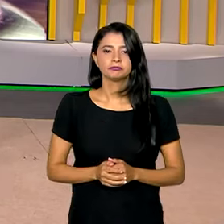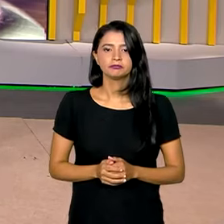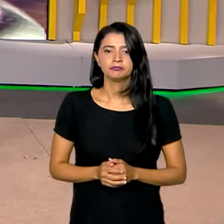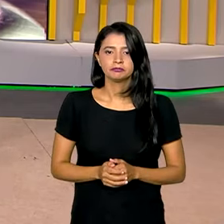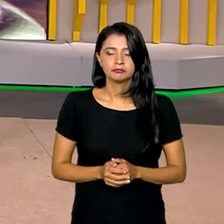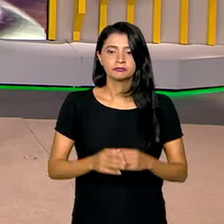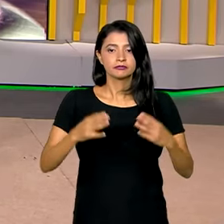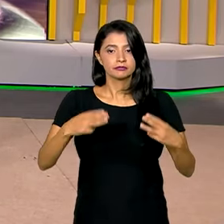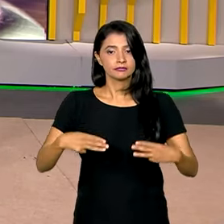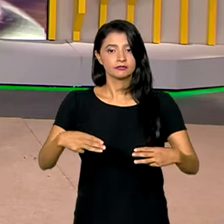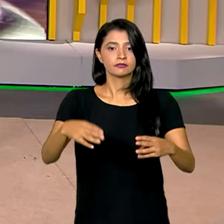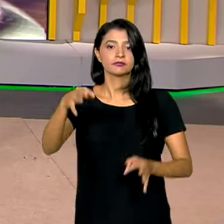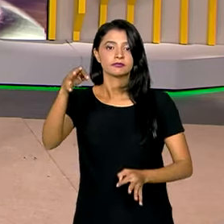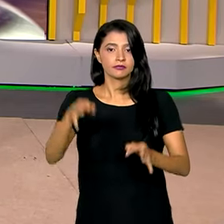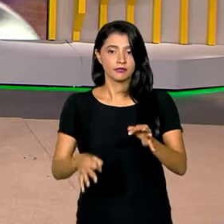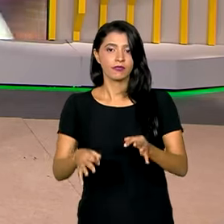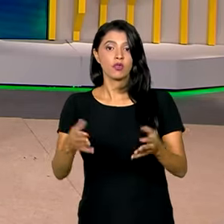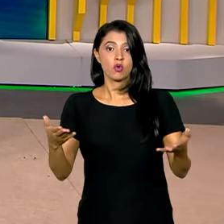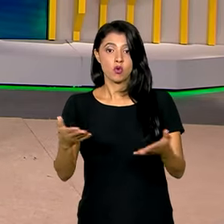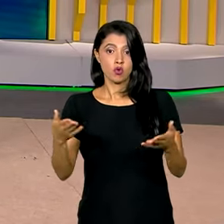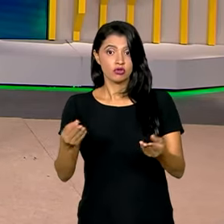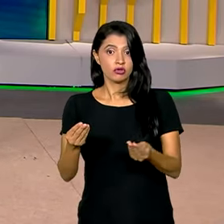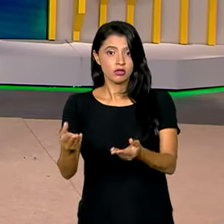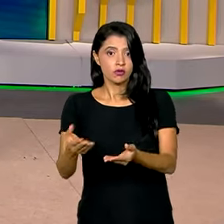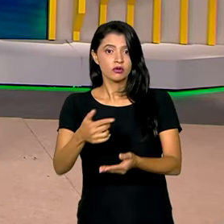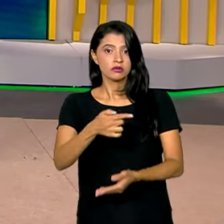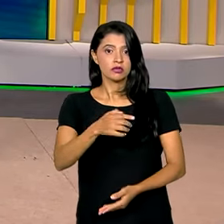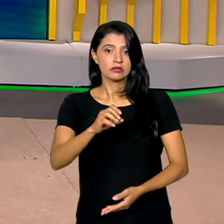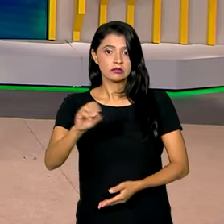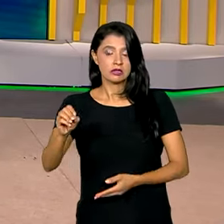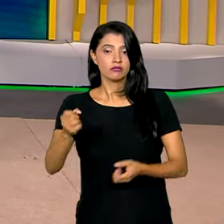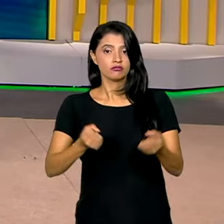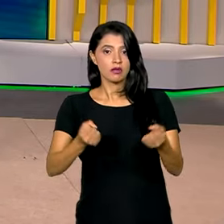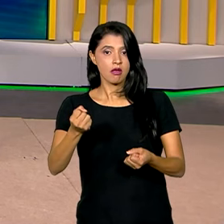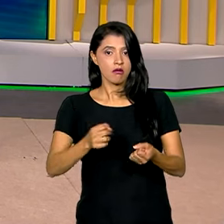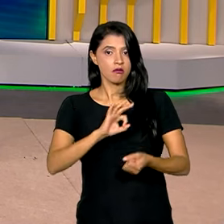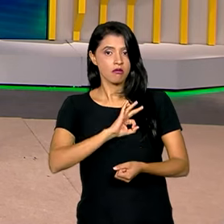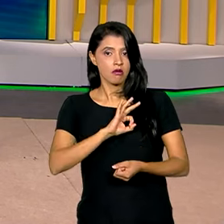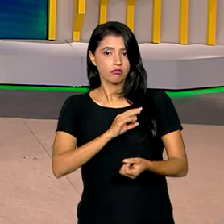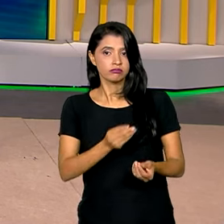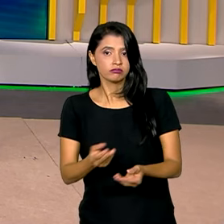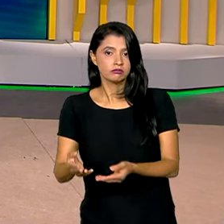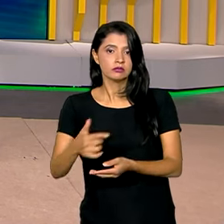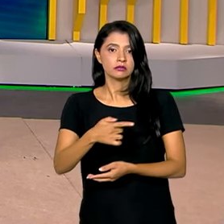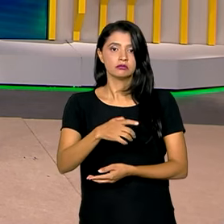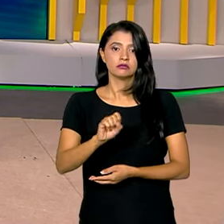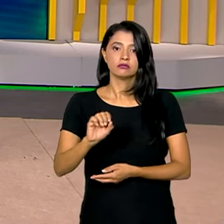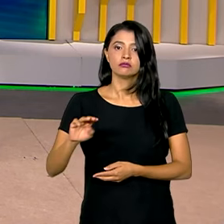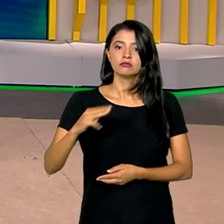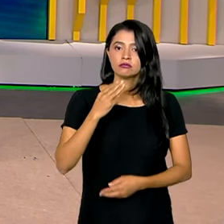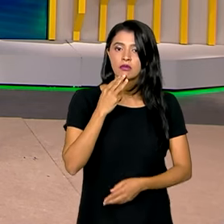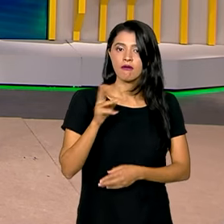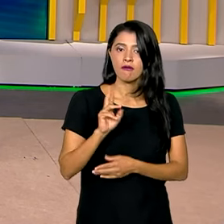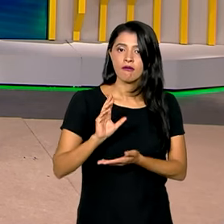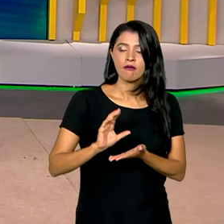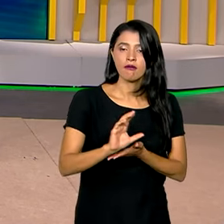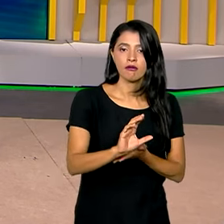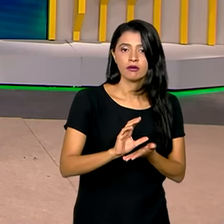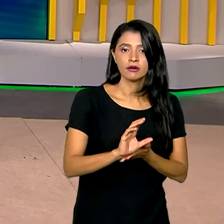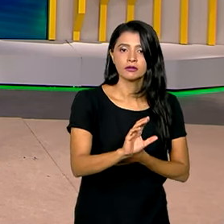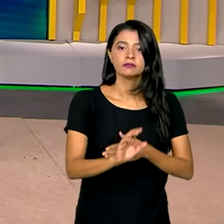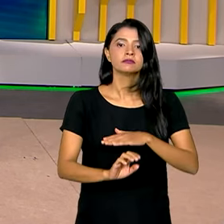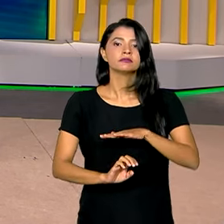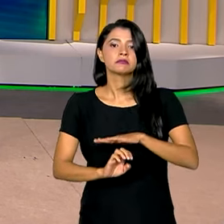O Ministério da Justiça entregou hoje 700 viaturas e repassou 78 milhões de reais aos estados